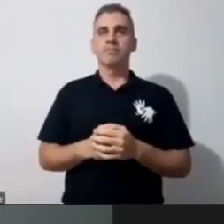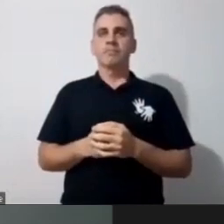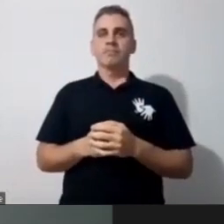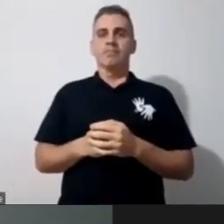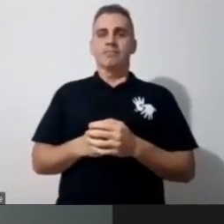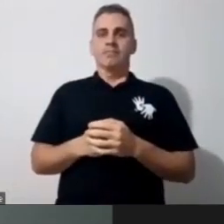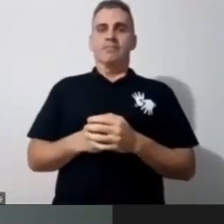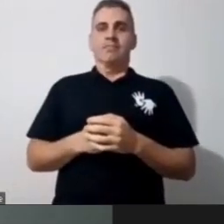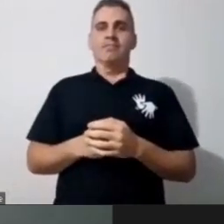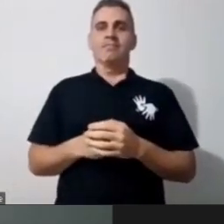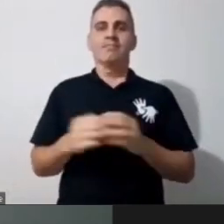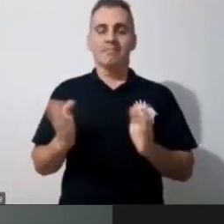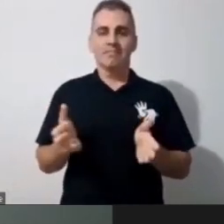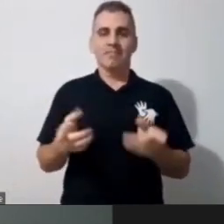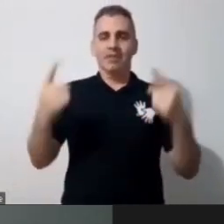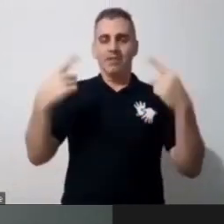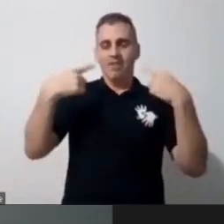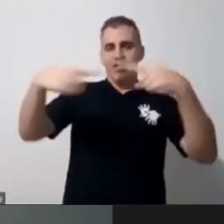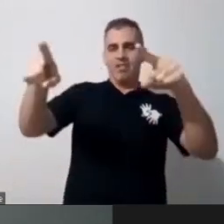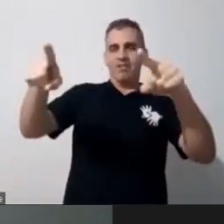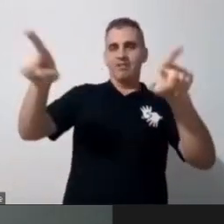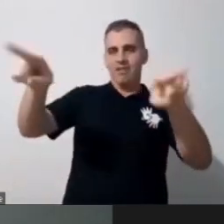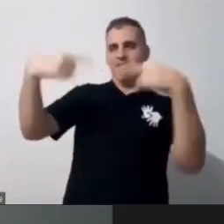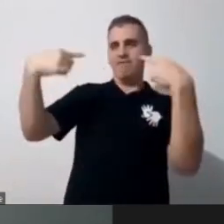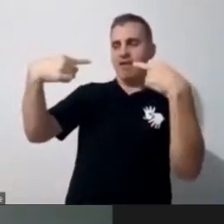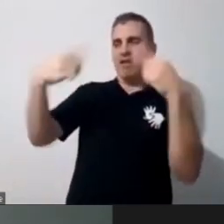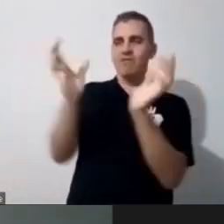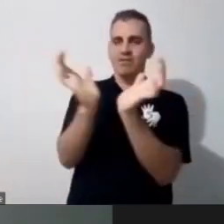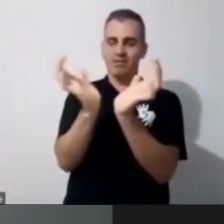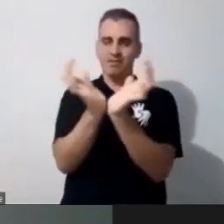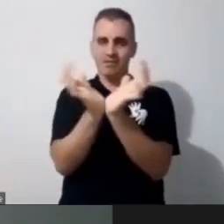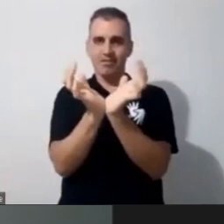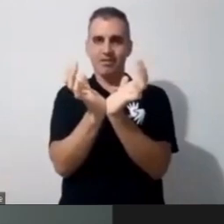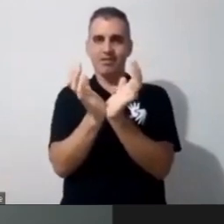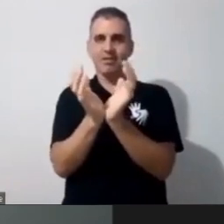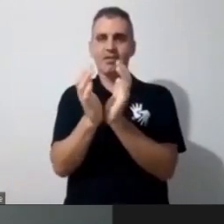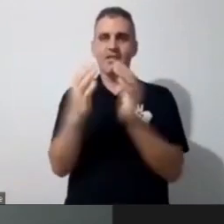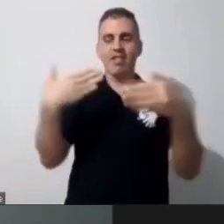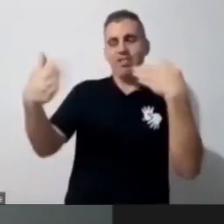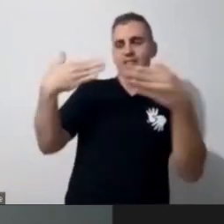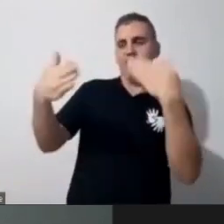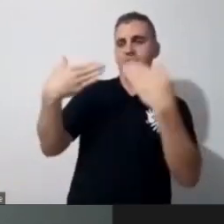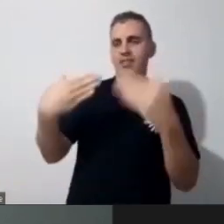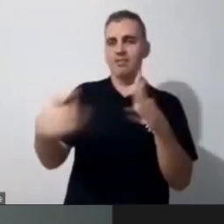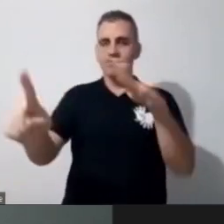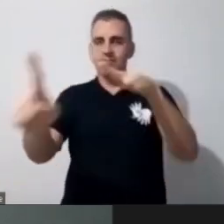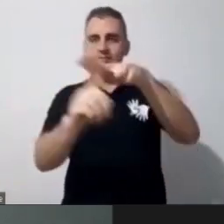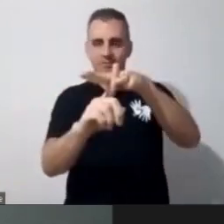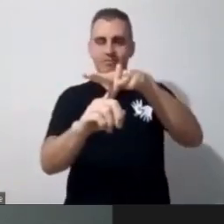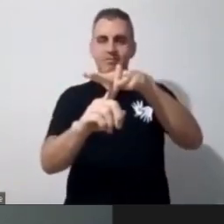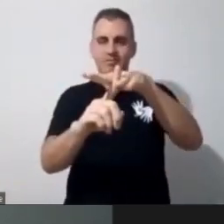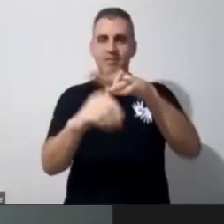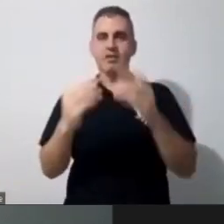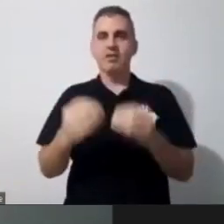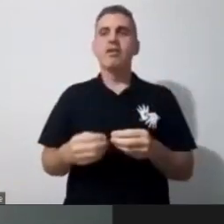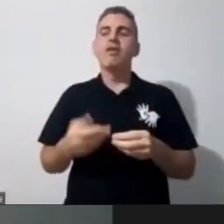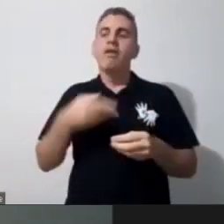Então, vou desafiar minhas colegas, né? Nesse bate-papo, inclusive. E eu gostaria que elas contribuíssem, então, aí